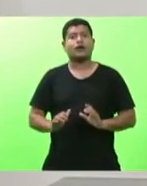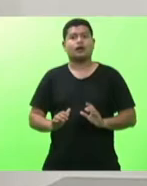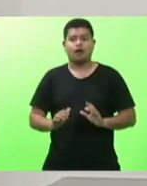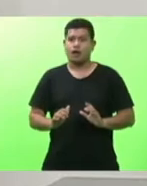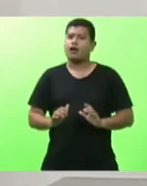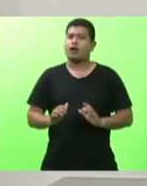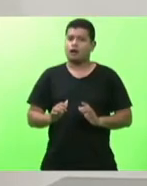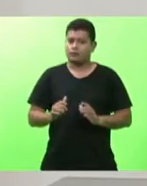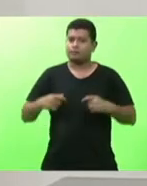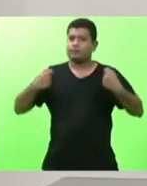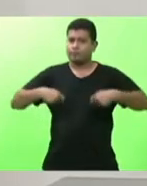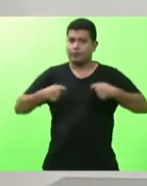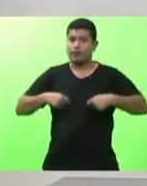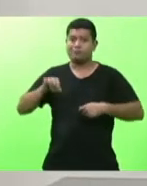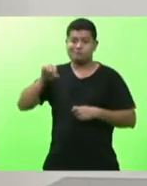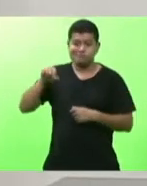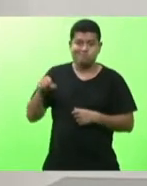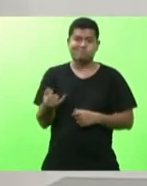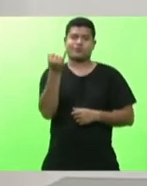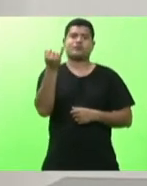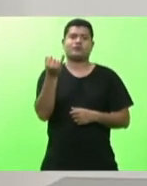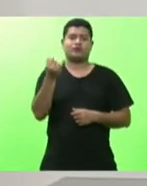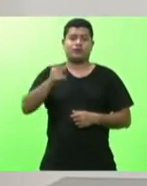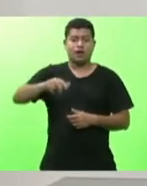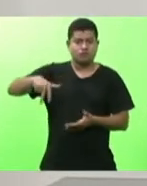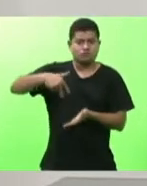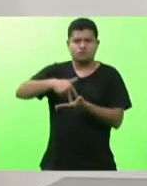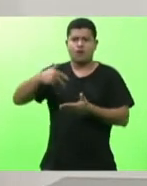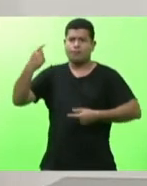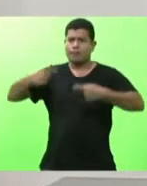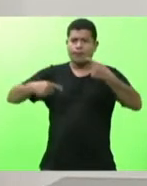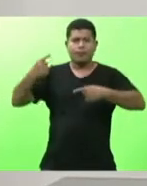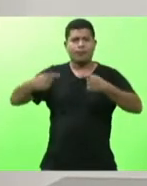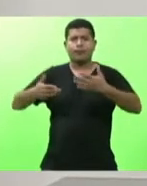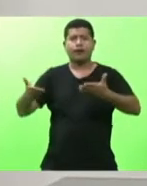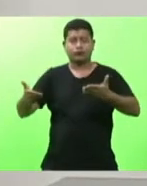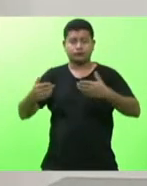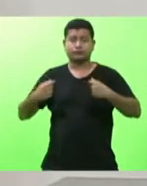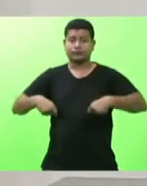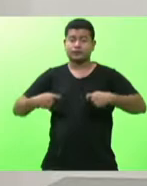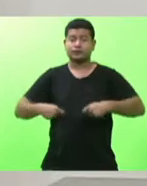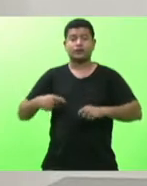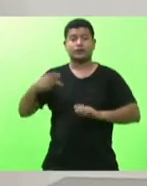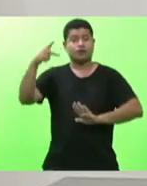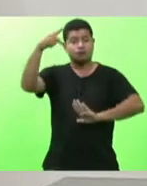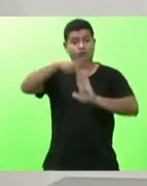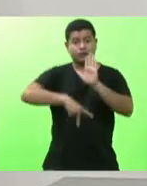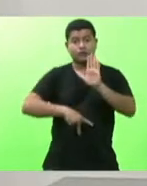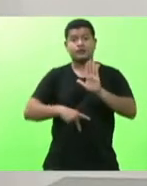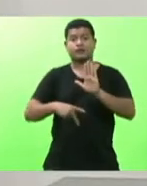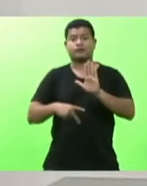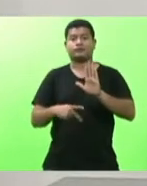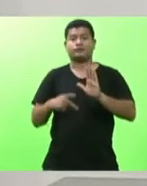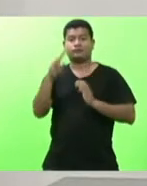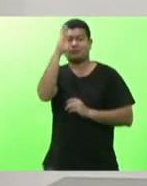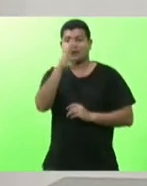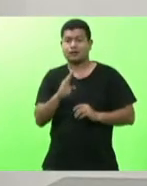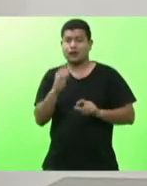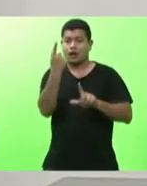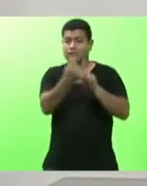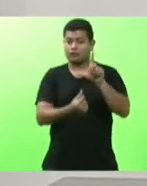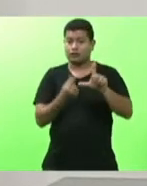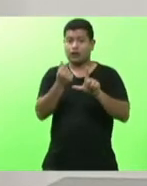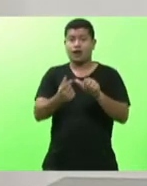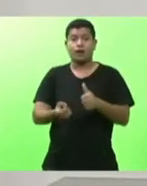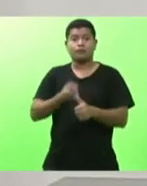a oportunidade que nós temos de nos manifestar. O Plano Nacional de Logística na sua primeira versão que